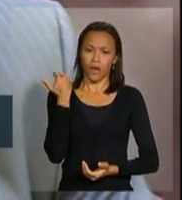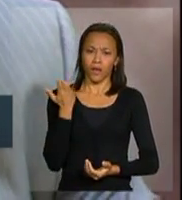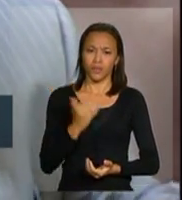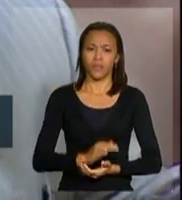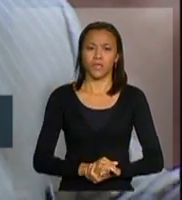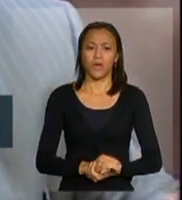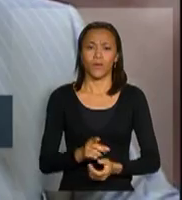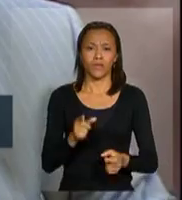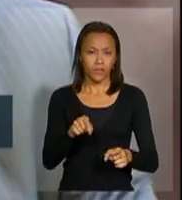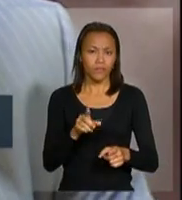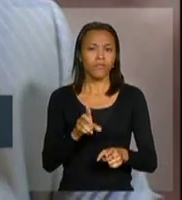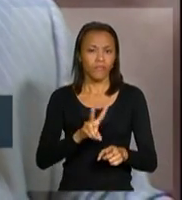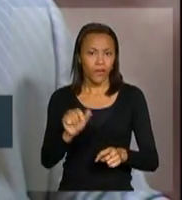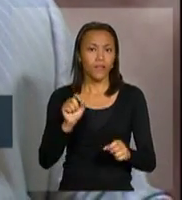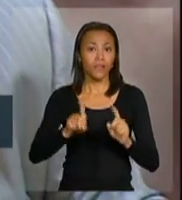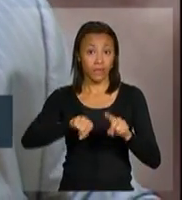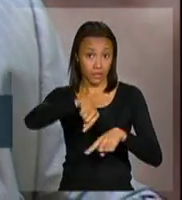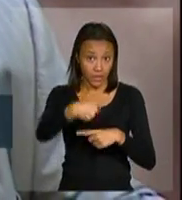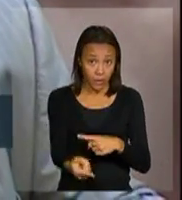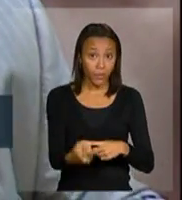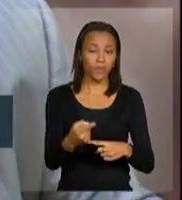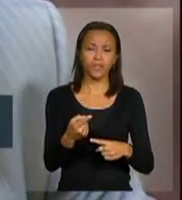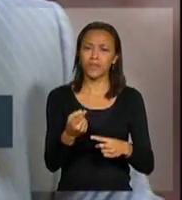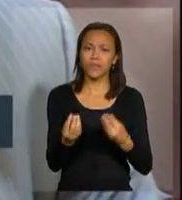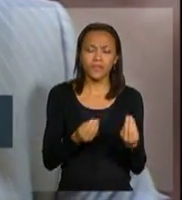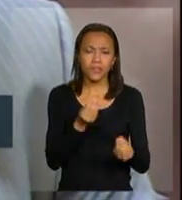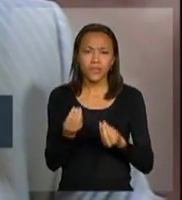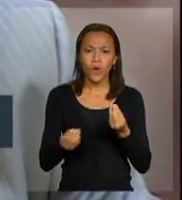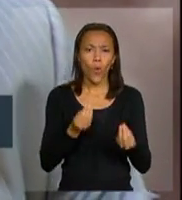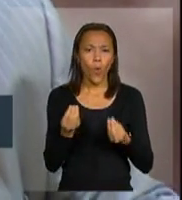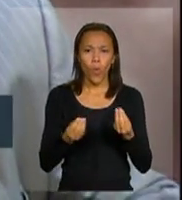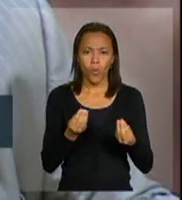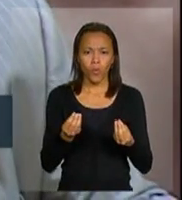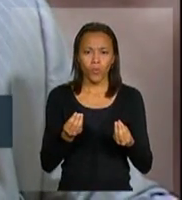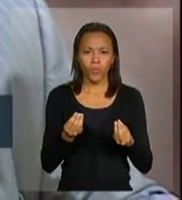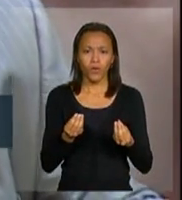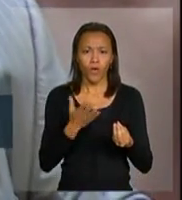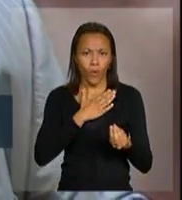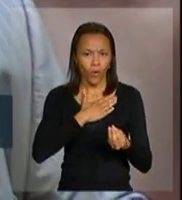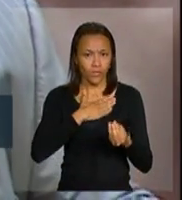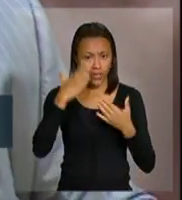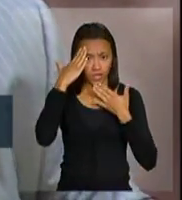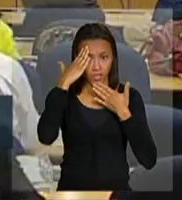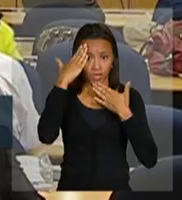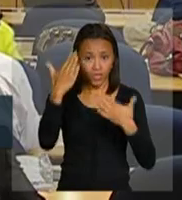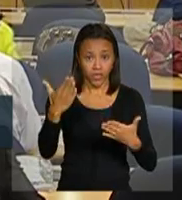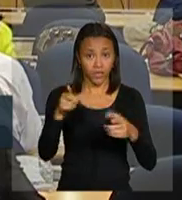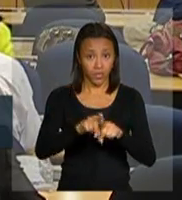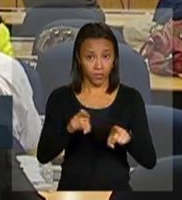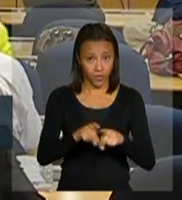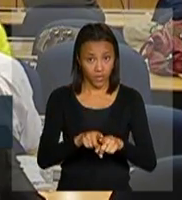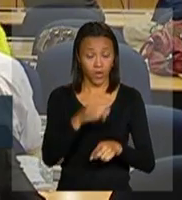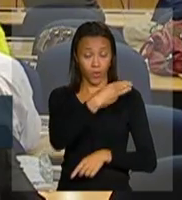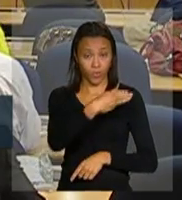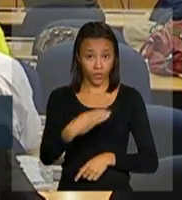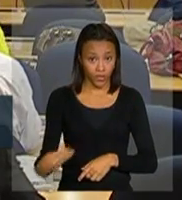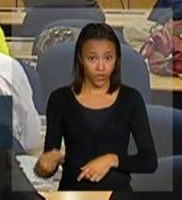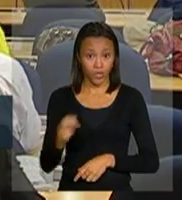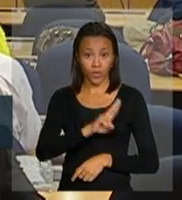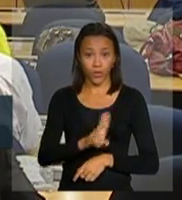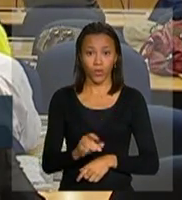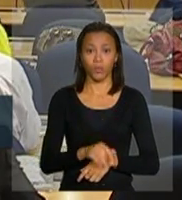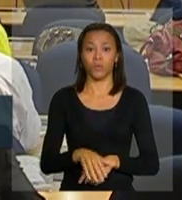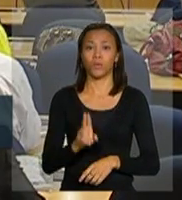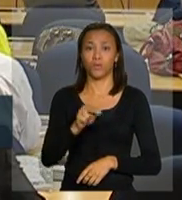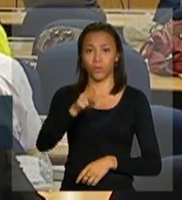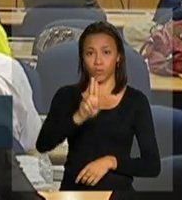bem, em seguida, estaremos participando de todo o processo que aqui acontecerá. Eu gostaria de agradecer ao senhor ministro, em nome do Unaids,